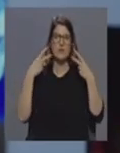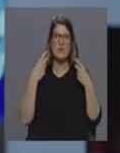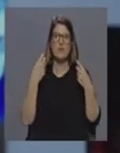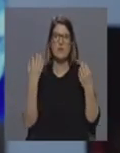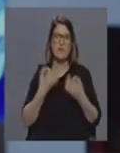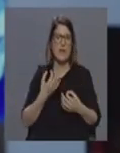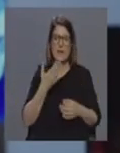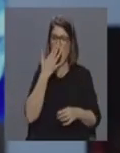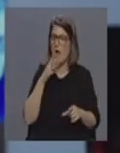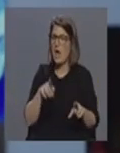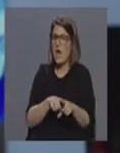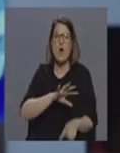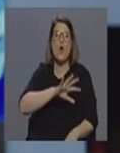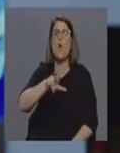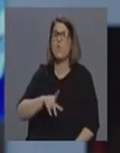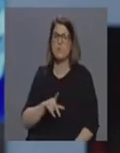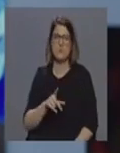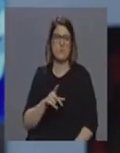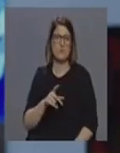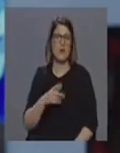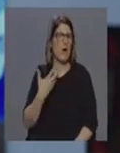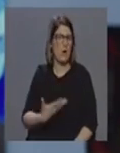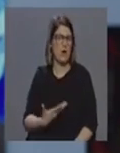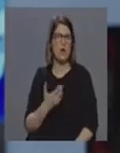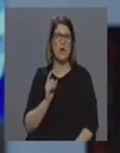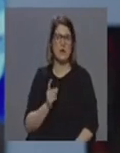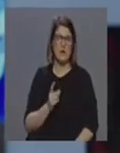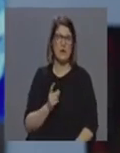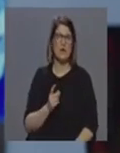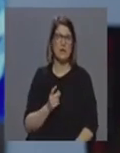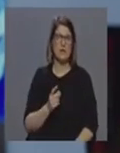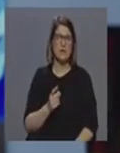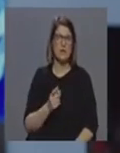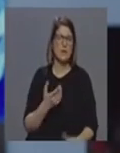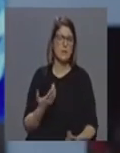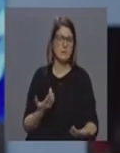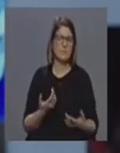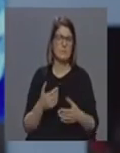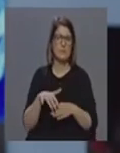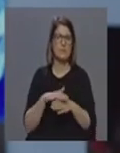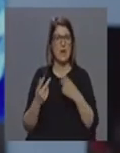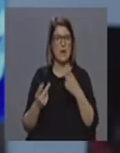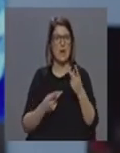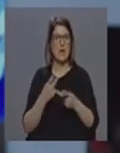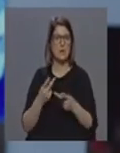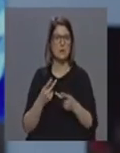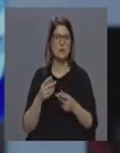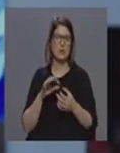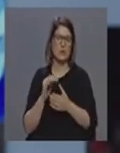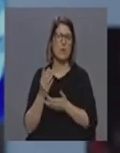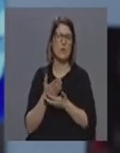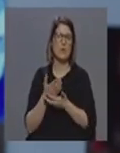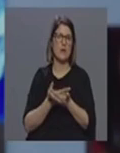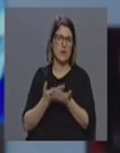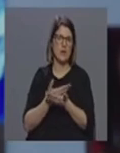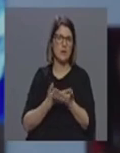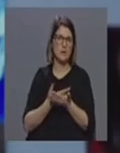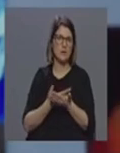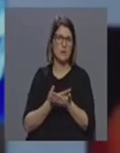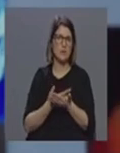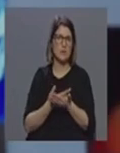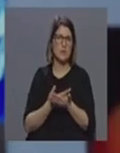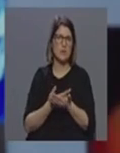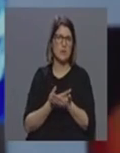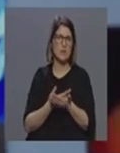roubo digamos assim aquilo que está a fazer neste momento e portanto estamos aqui também a analisar esta situação do próprio mercado para entretanto também não